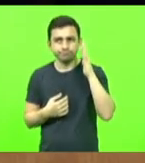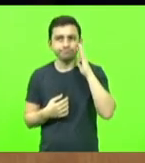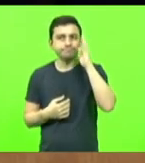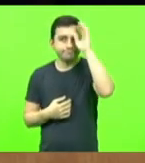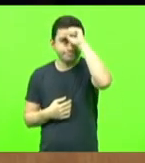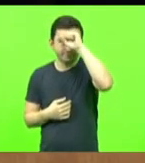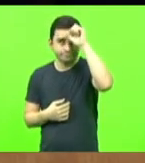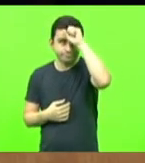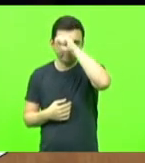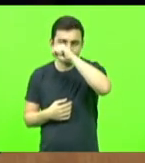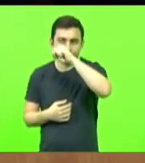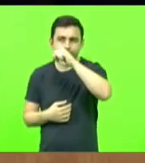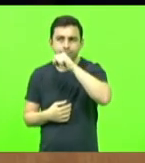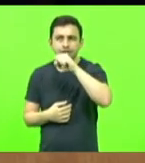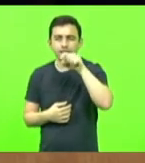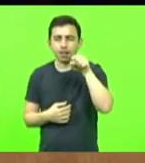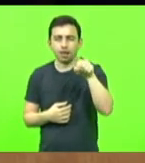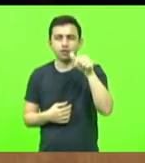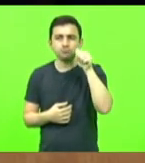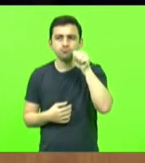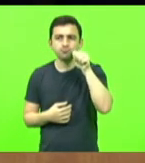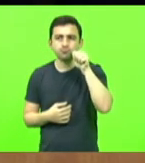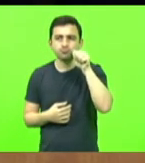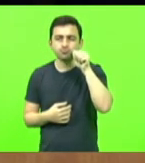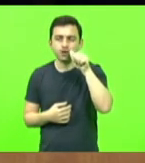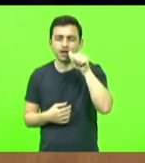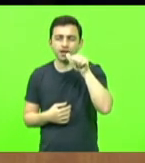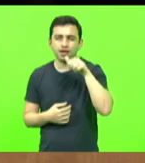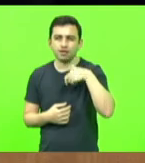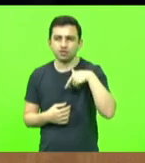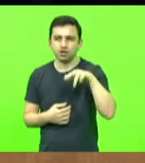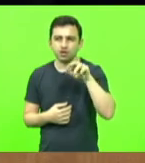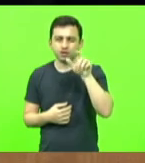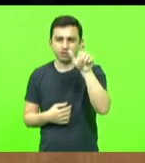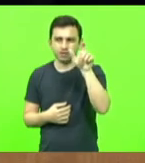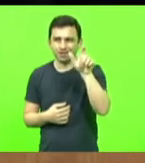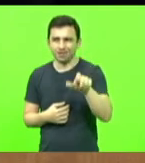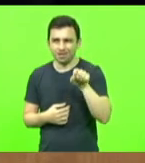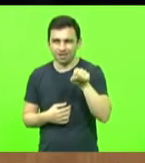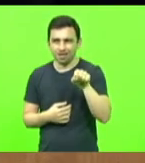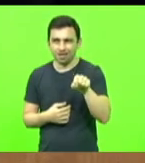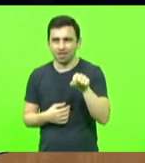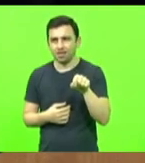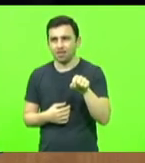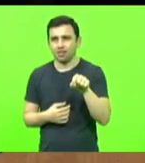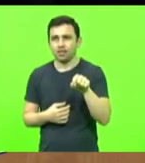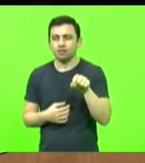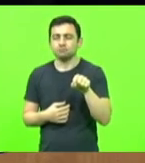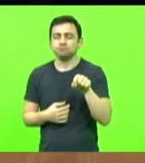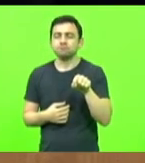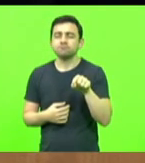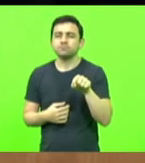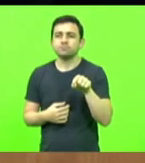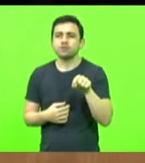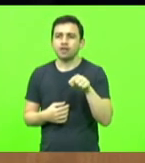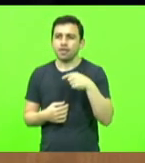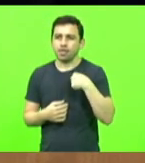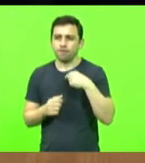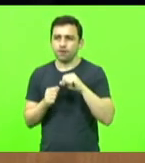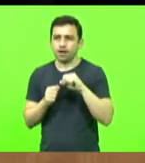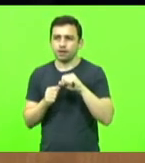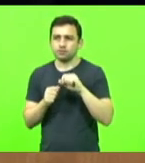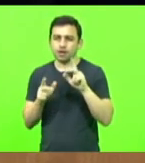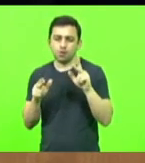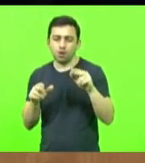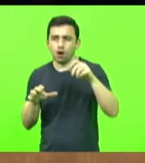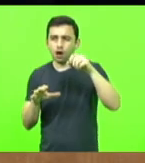amada Tereza de Calcutá. Abre aspas. O que eu faço é uma gota d